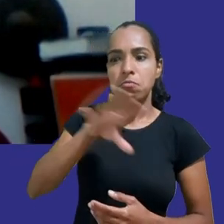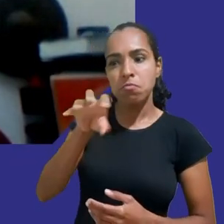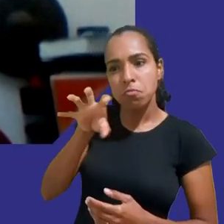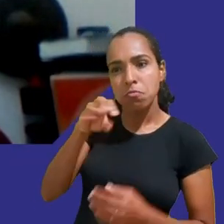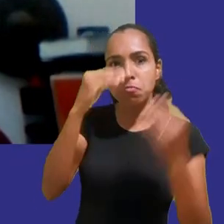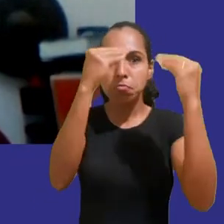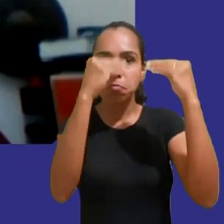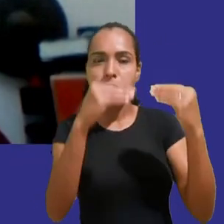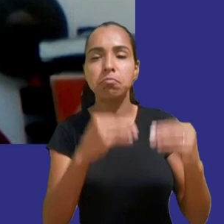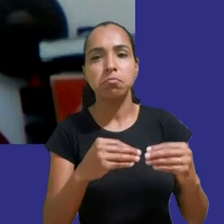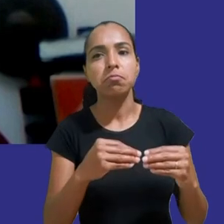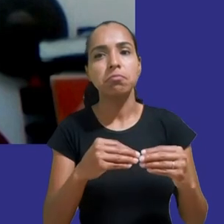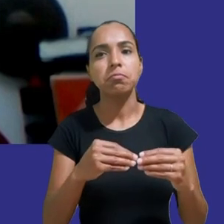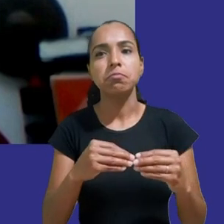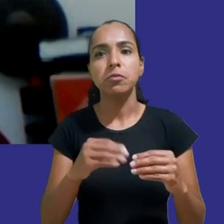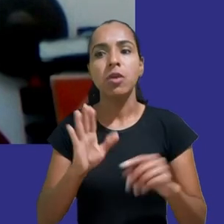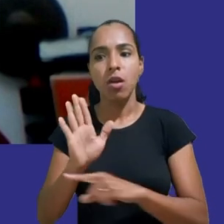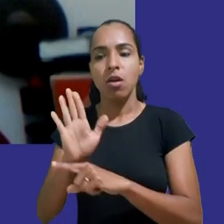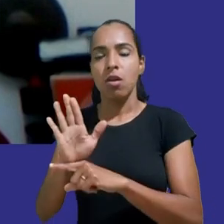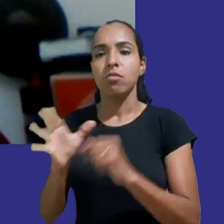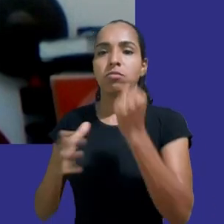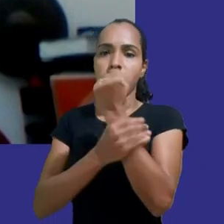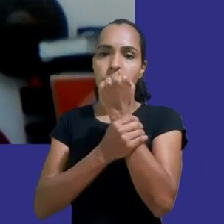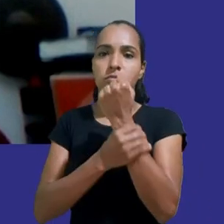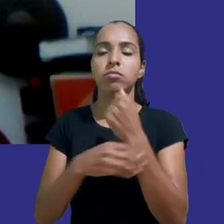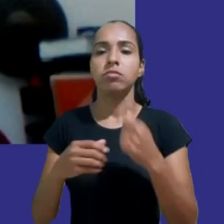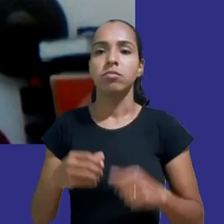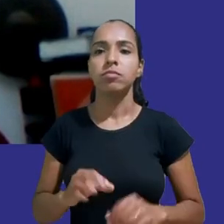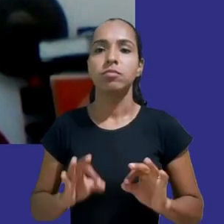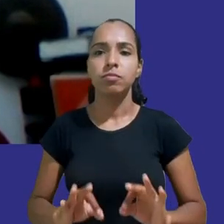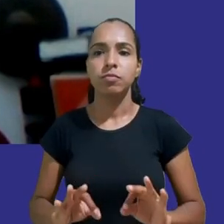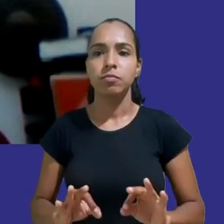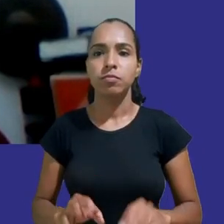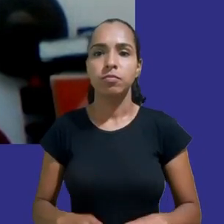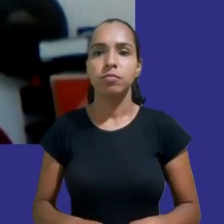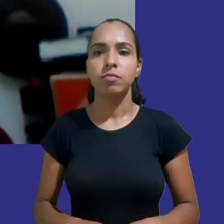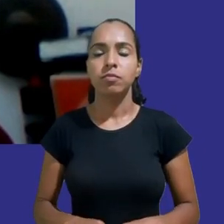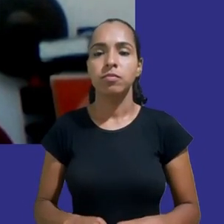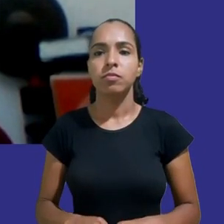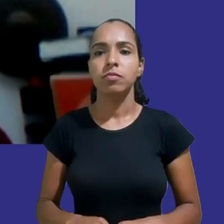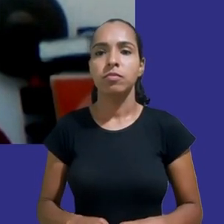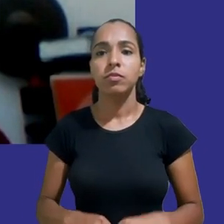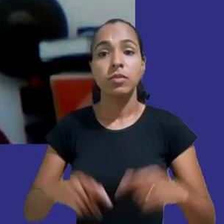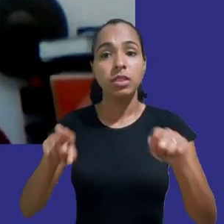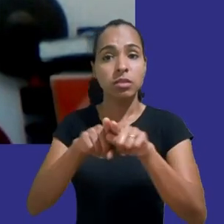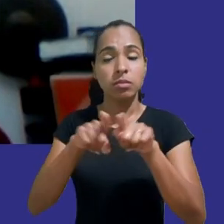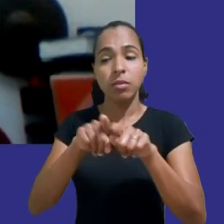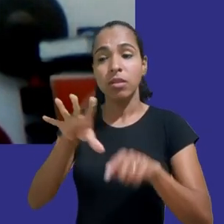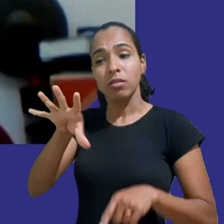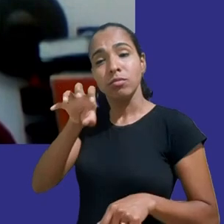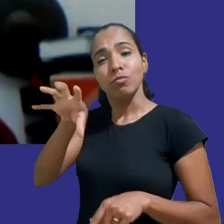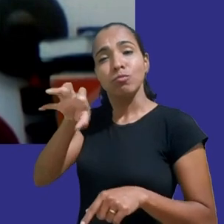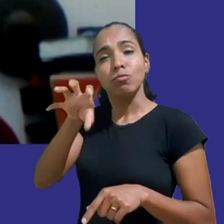expectativa de promover uma redução significativa da quantidade de dados que é coletada das crianças